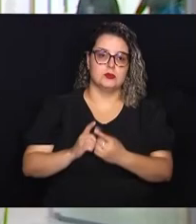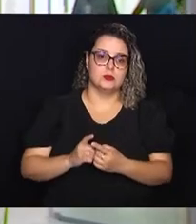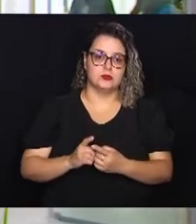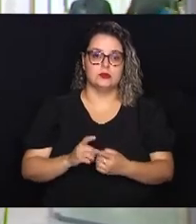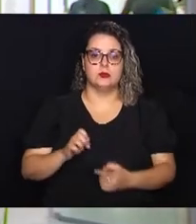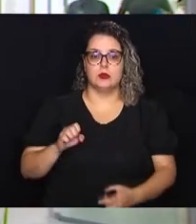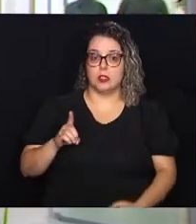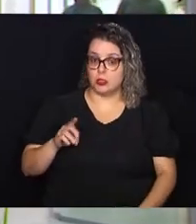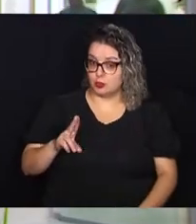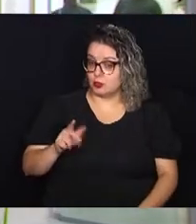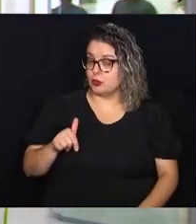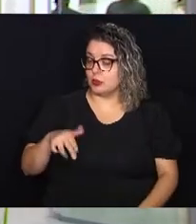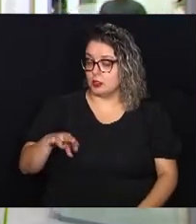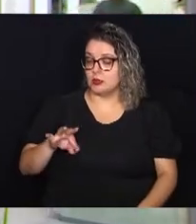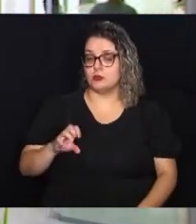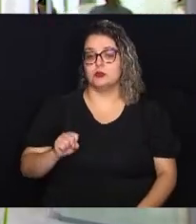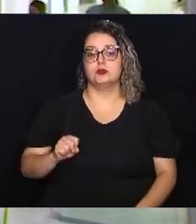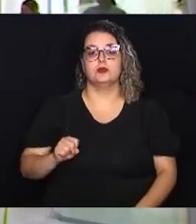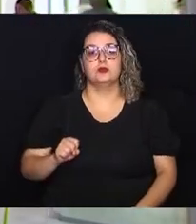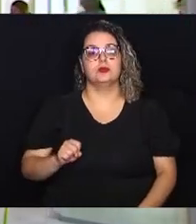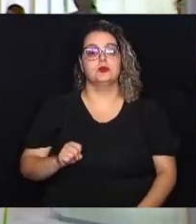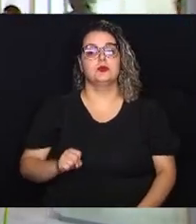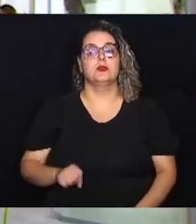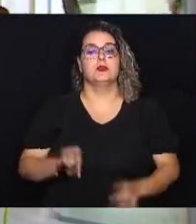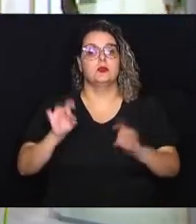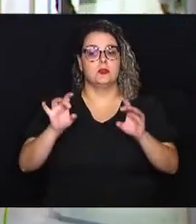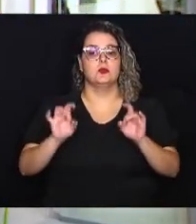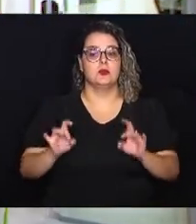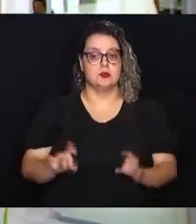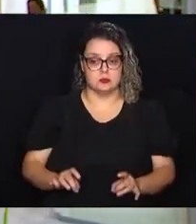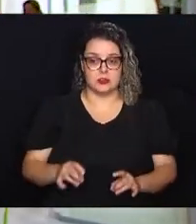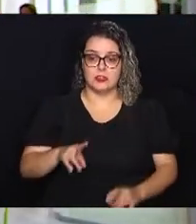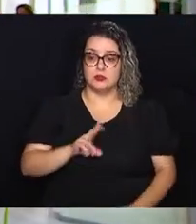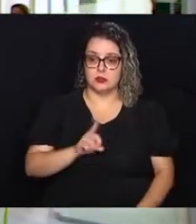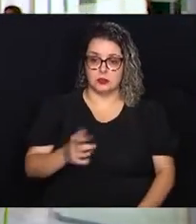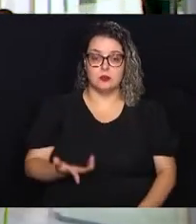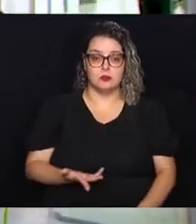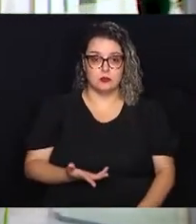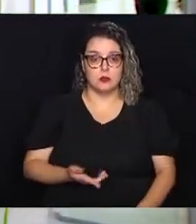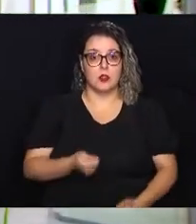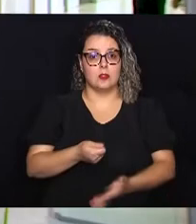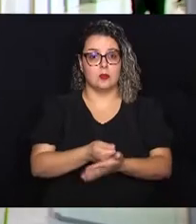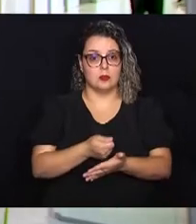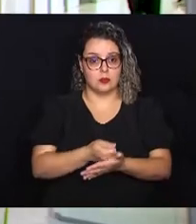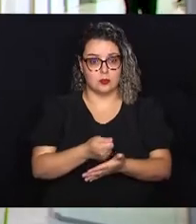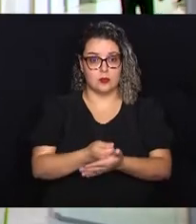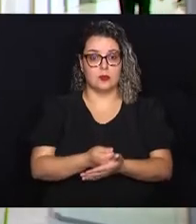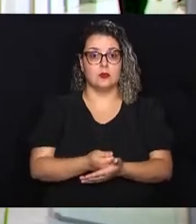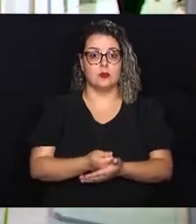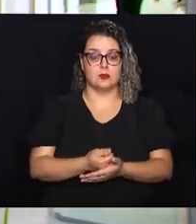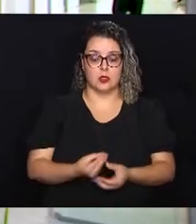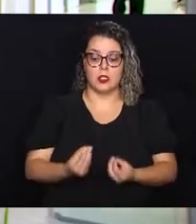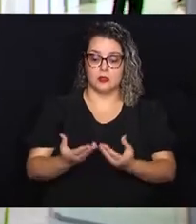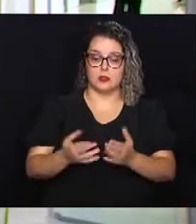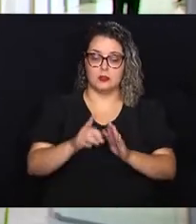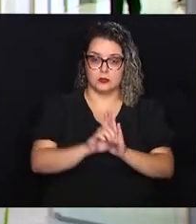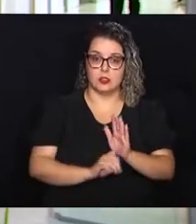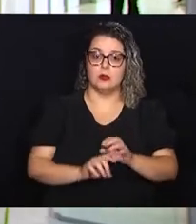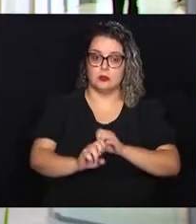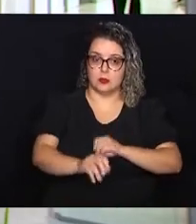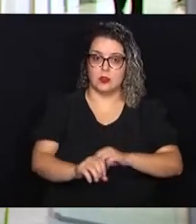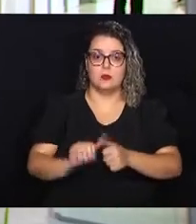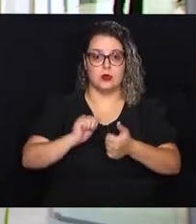atendimento aos educandos com necessidades educacionais especiais, assegurando as condições necessárias